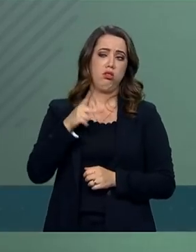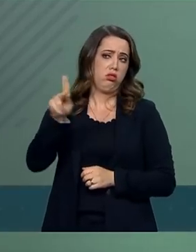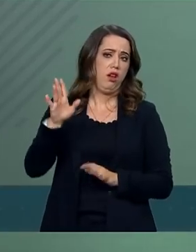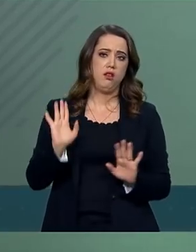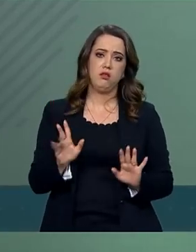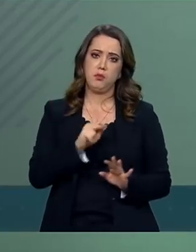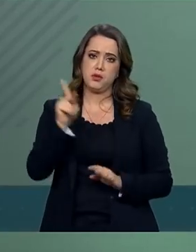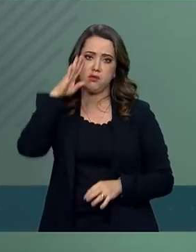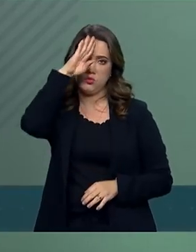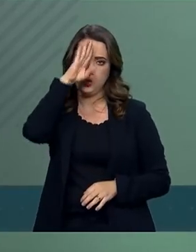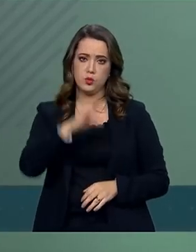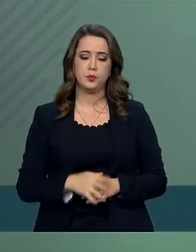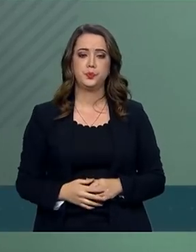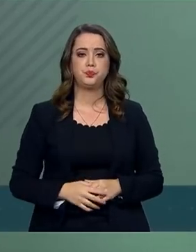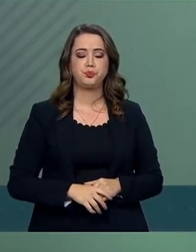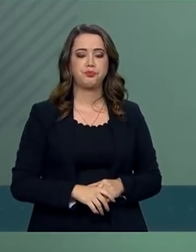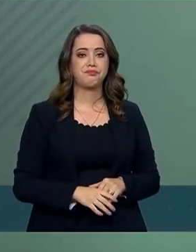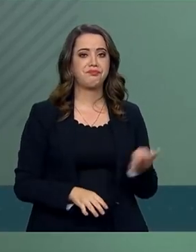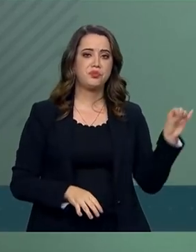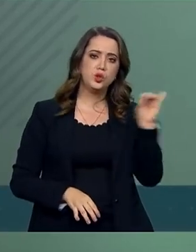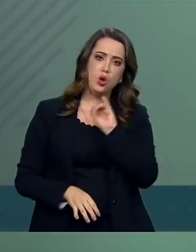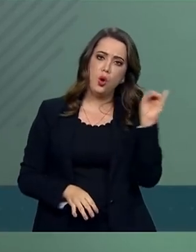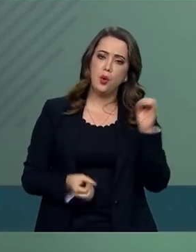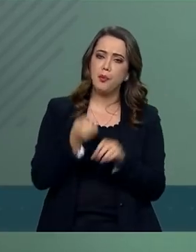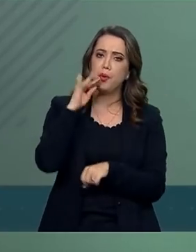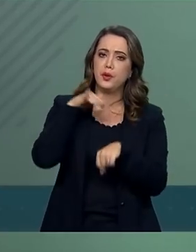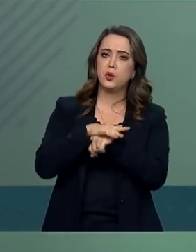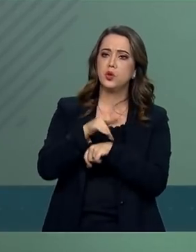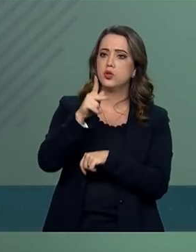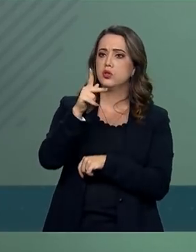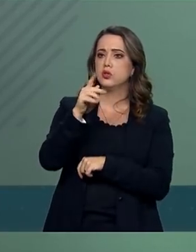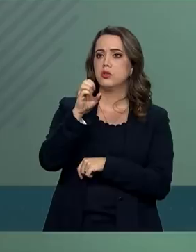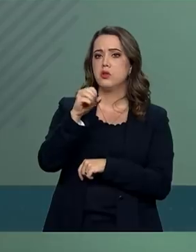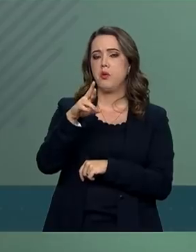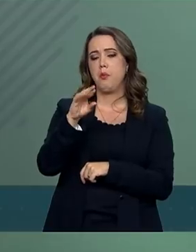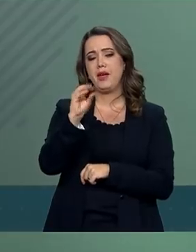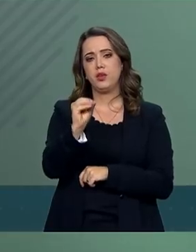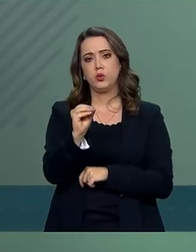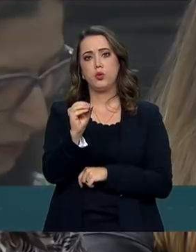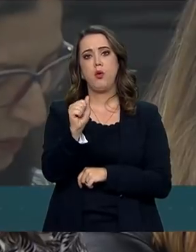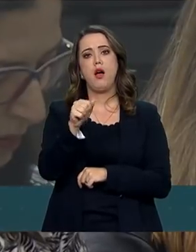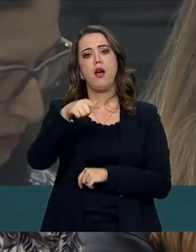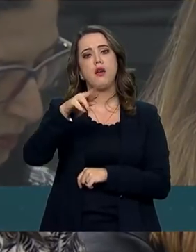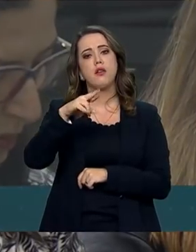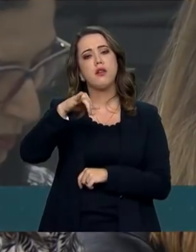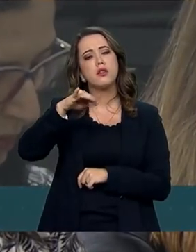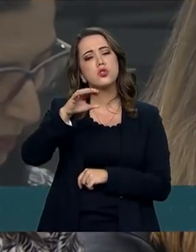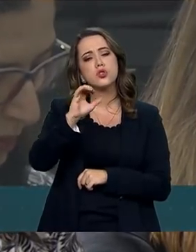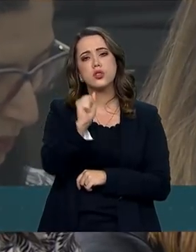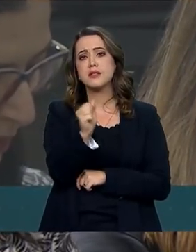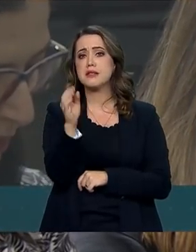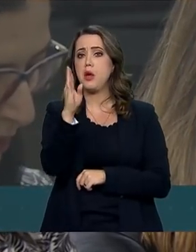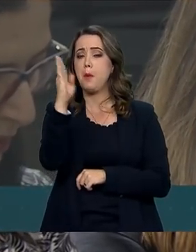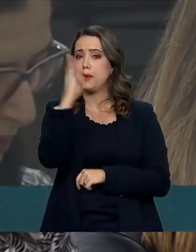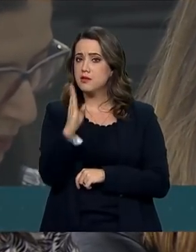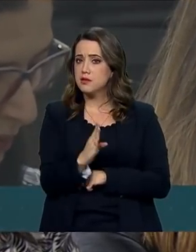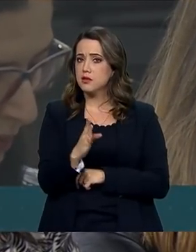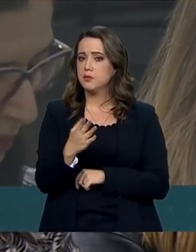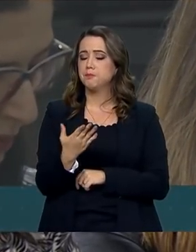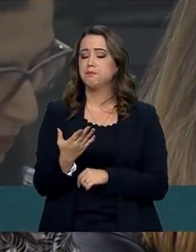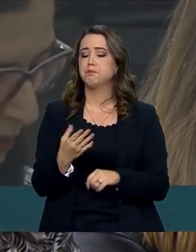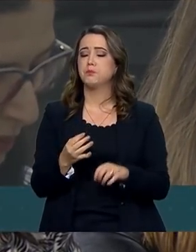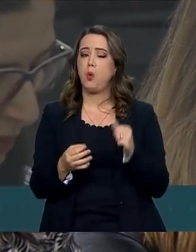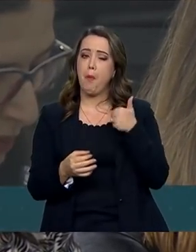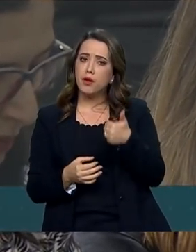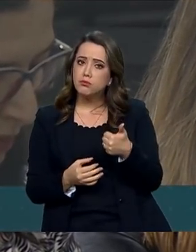Boa noite, porta-voz Pedro, da Agência Brasil. Tudo bem, Pedro? Tudo bem, senhor. O presidente ontem, durante